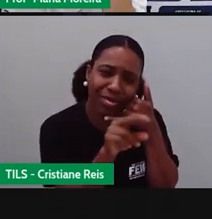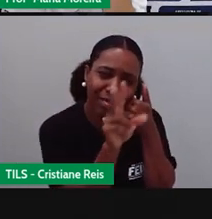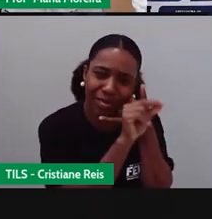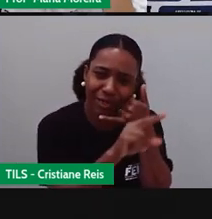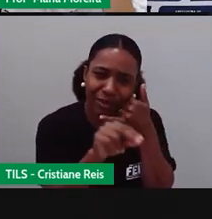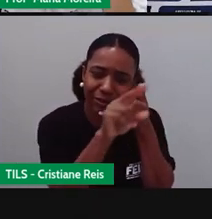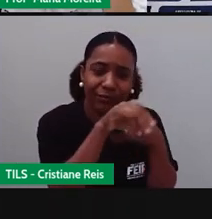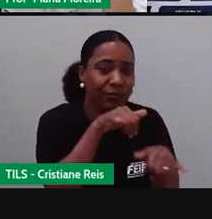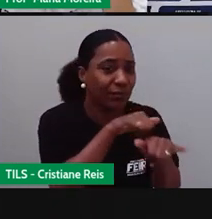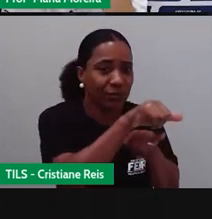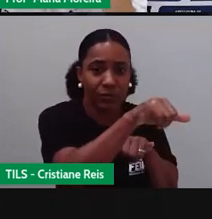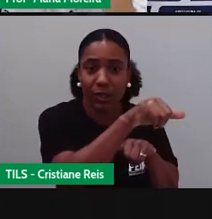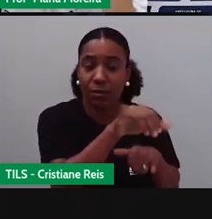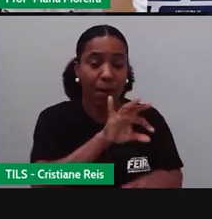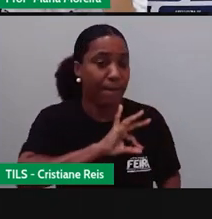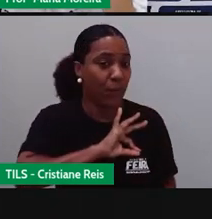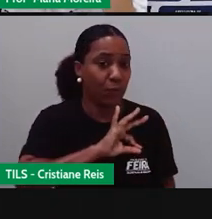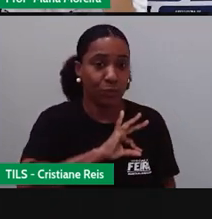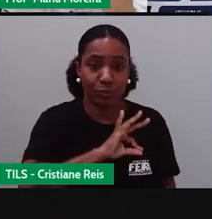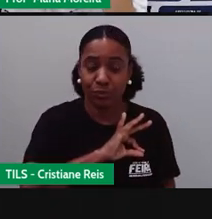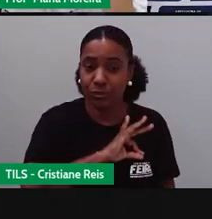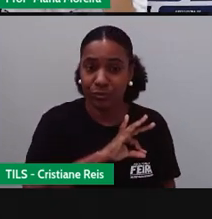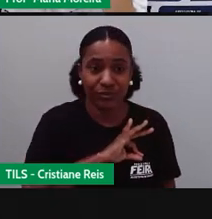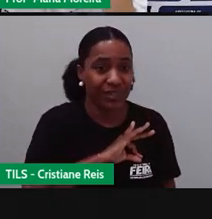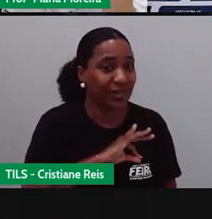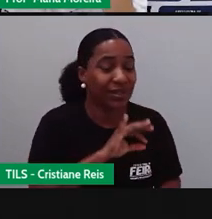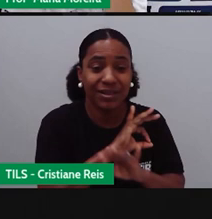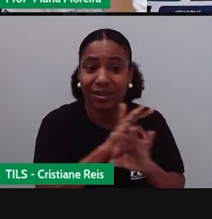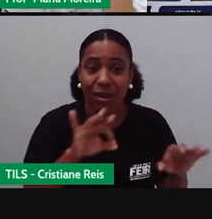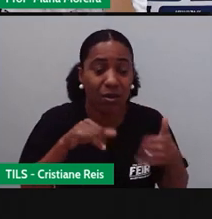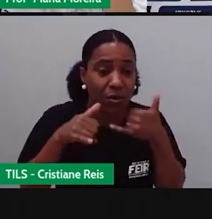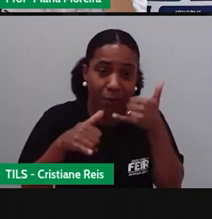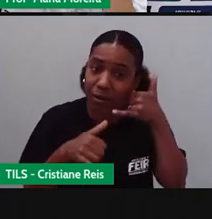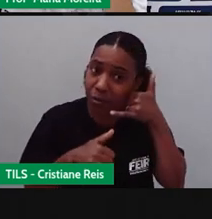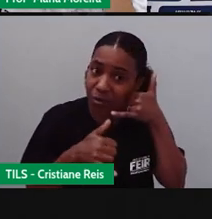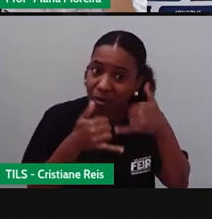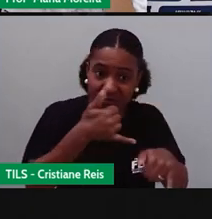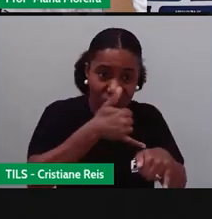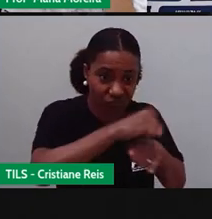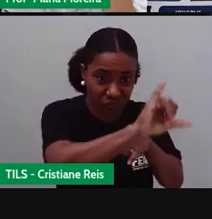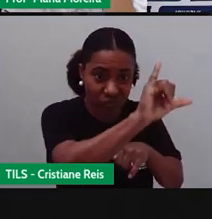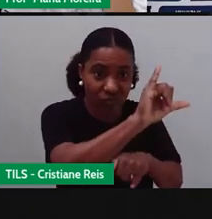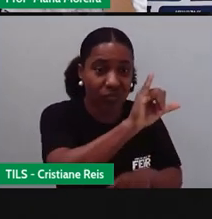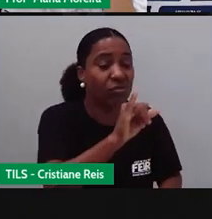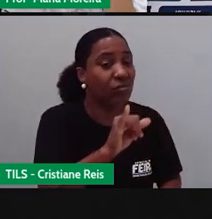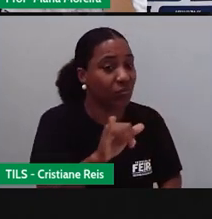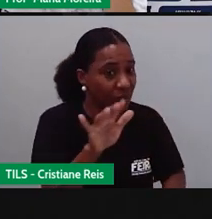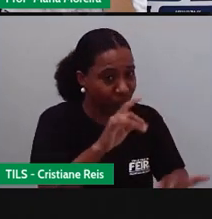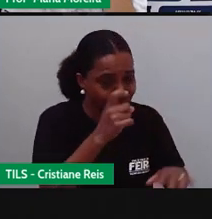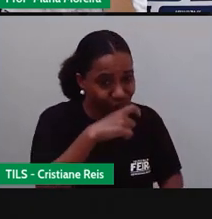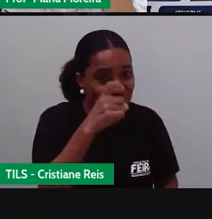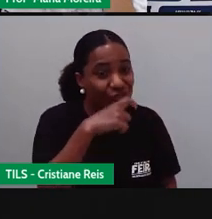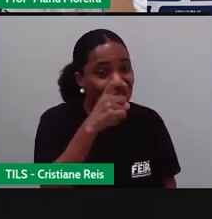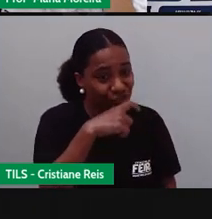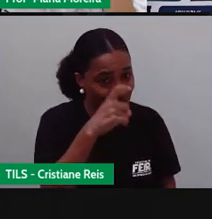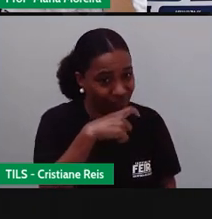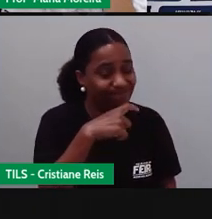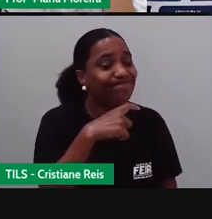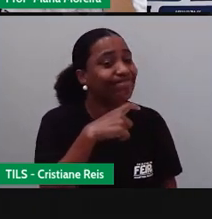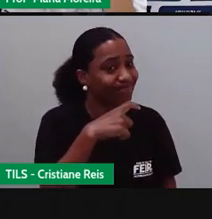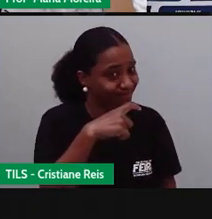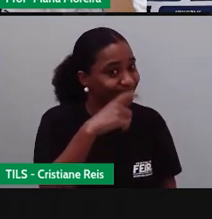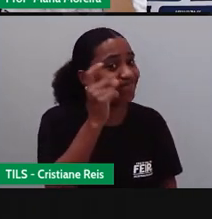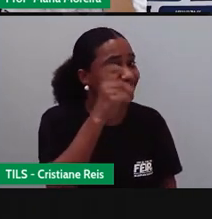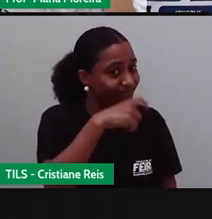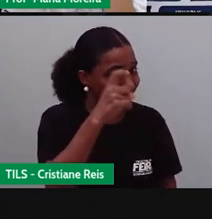trote para a polícia. Não passar trote para ninguém. Porque passar trote é mentir. E mentir